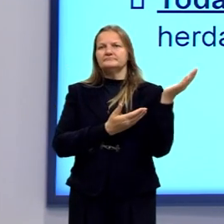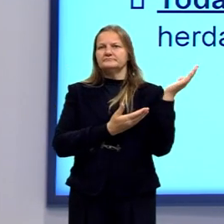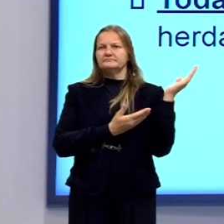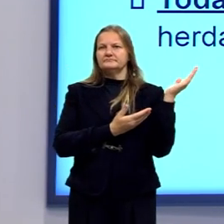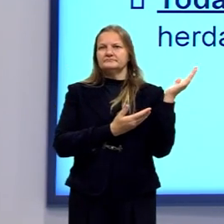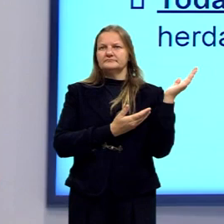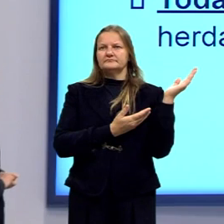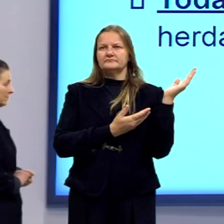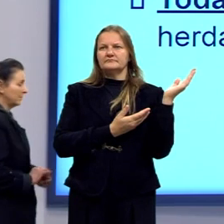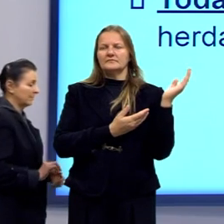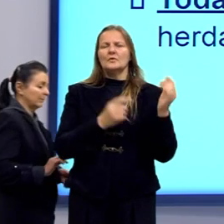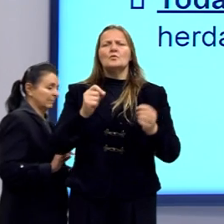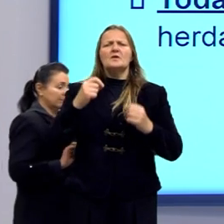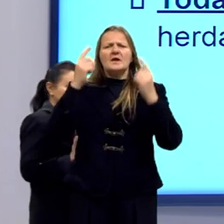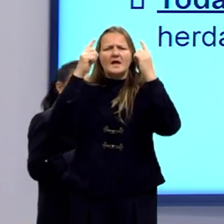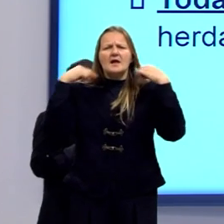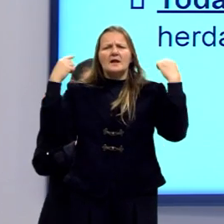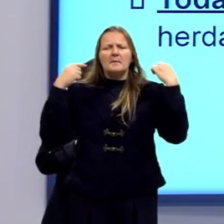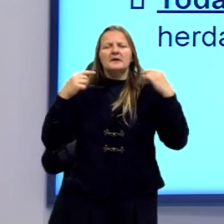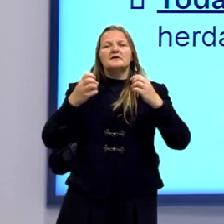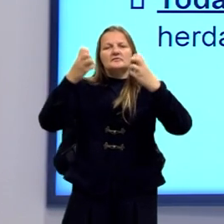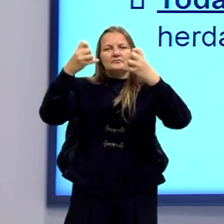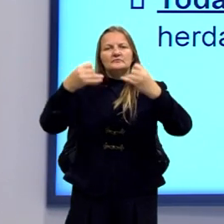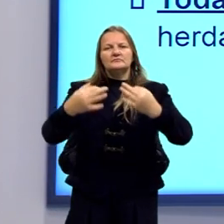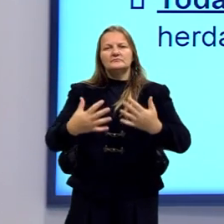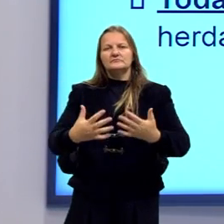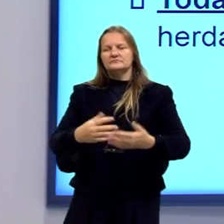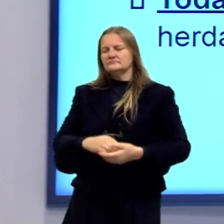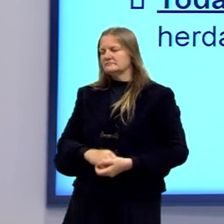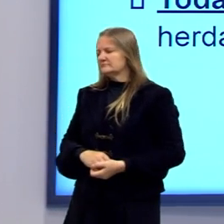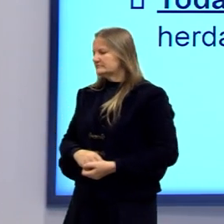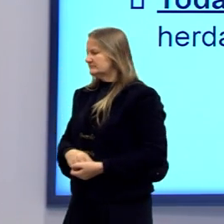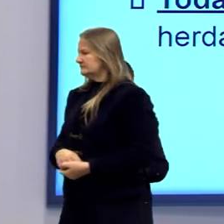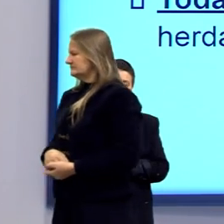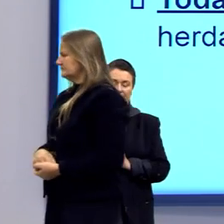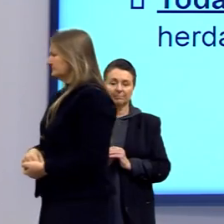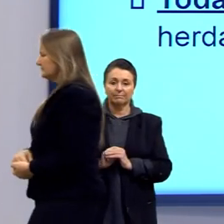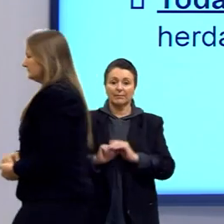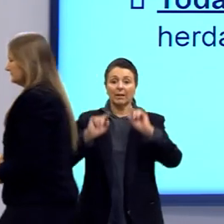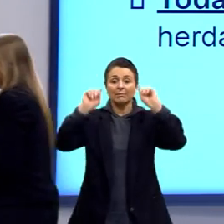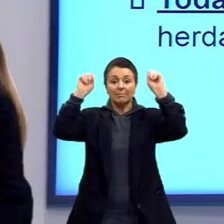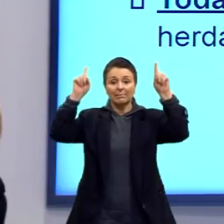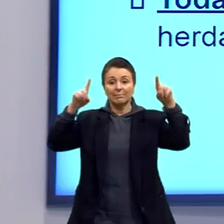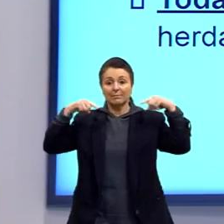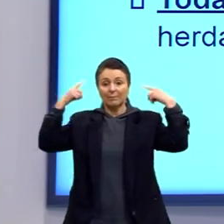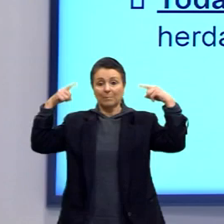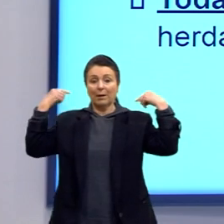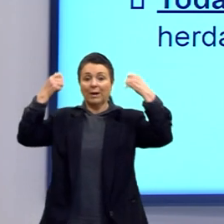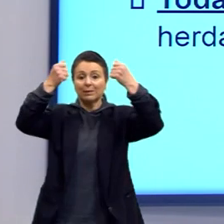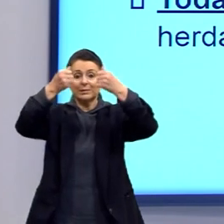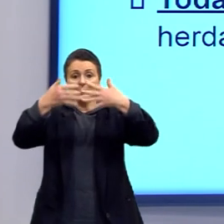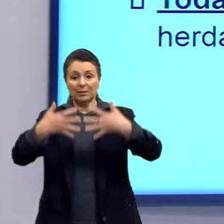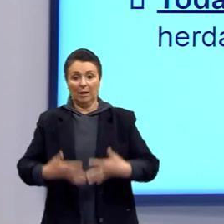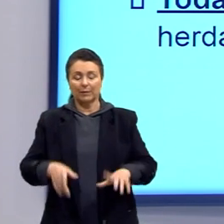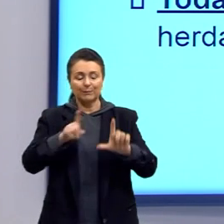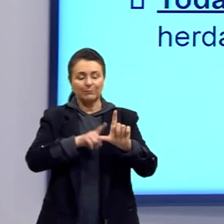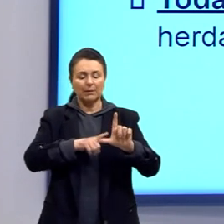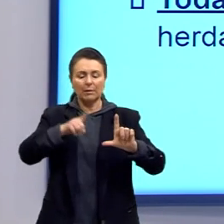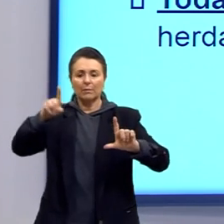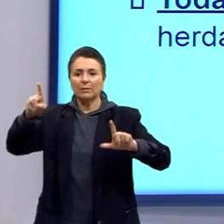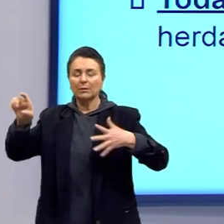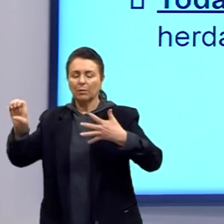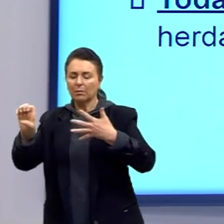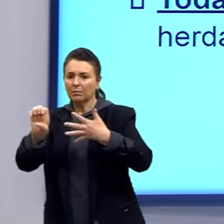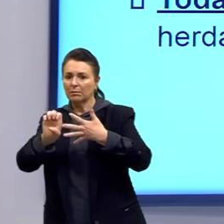Então, o que Lamarck falava, né? Que a evolução das espécies ocorre devido às